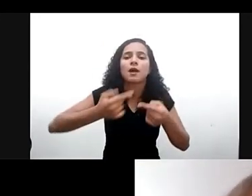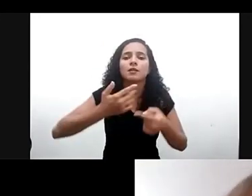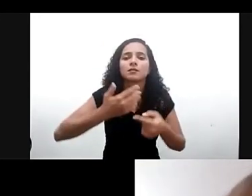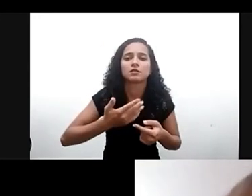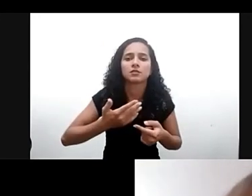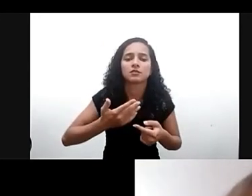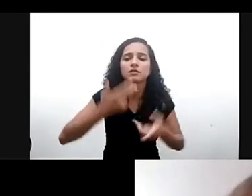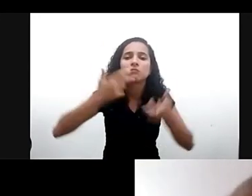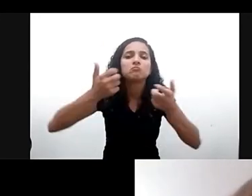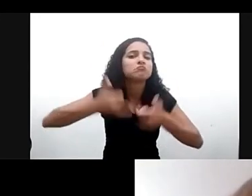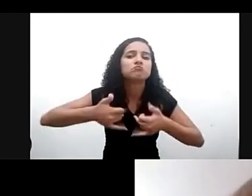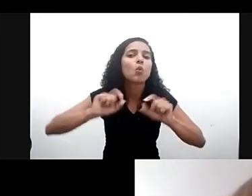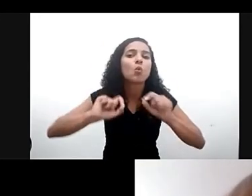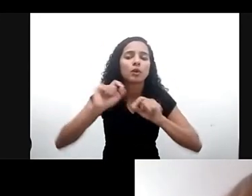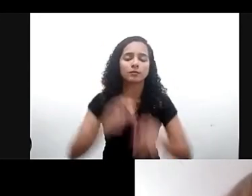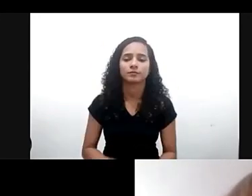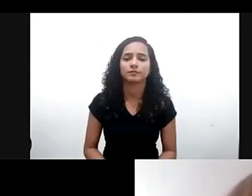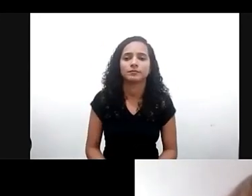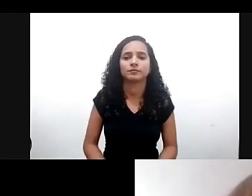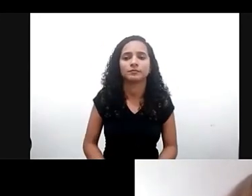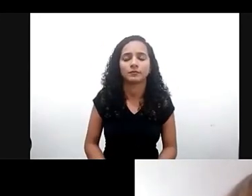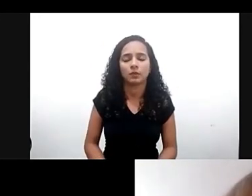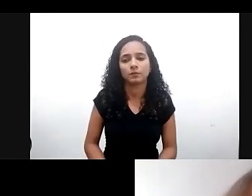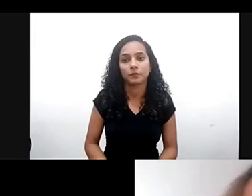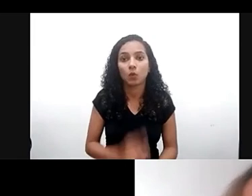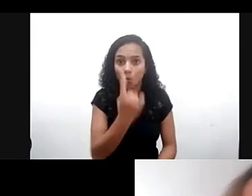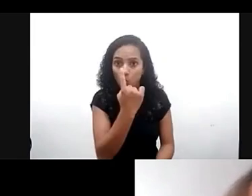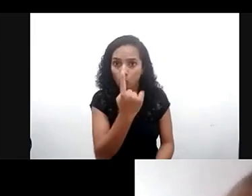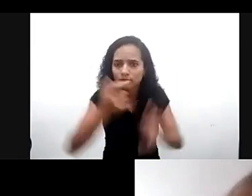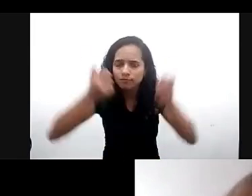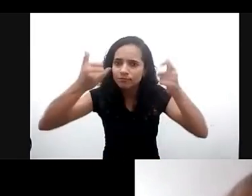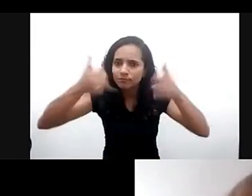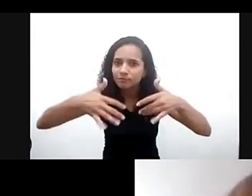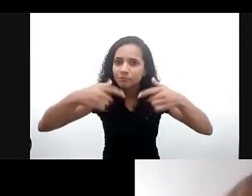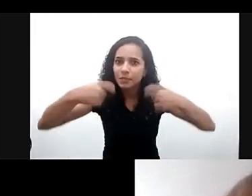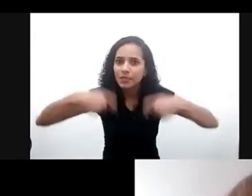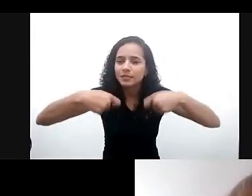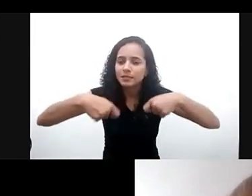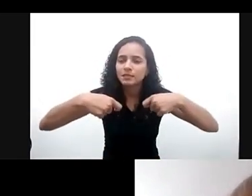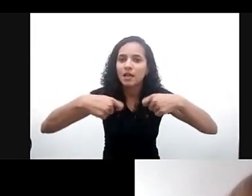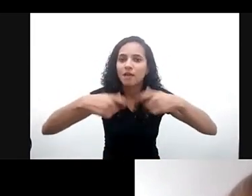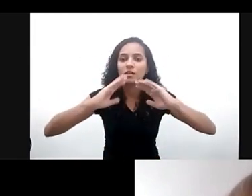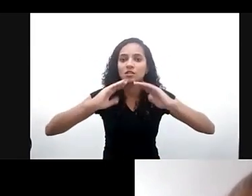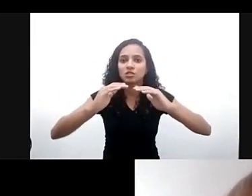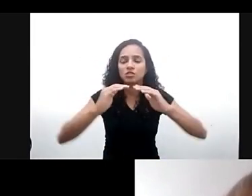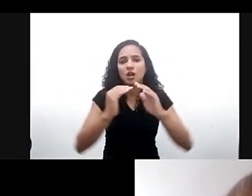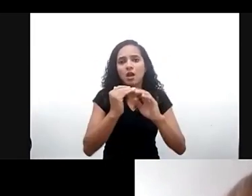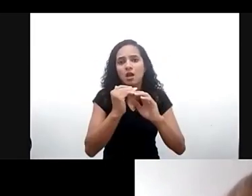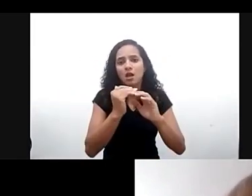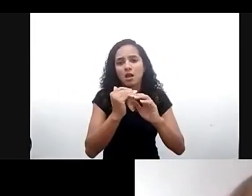bom eu quero destacar um que deveria ter sido superado na nossa região